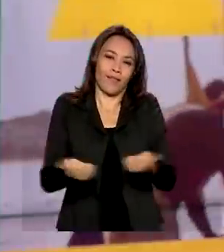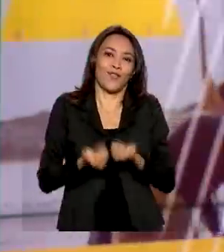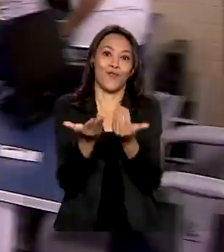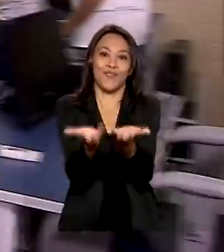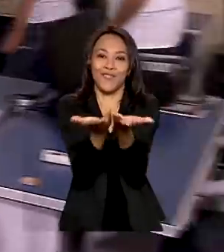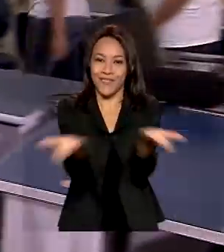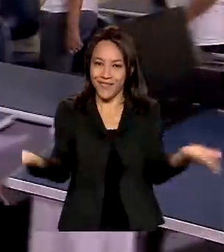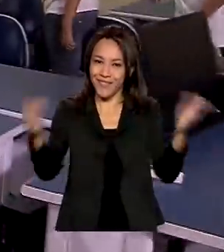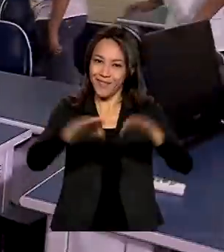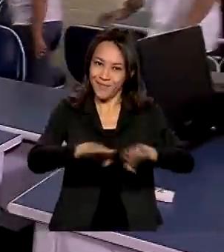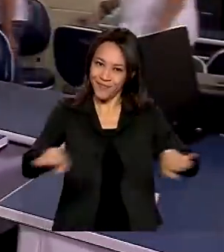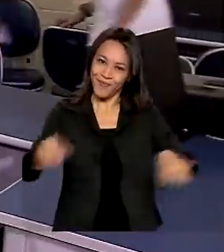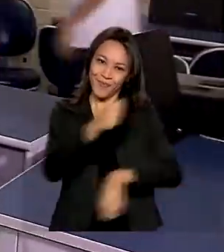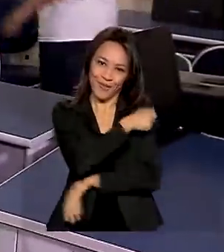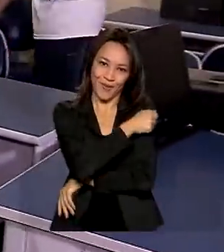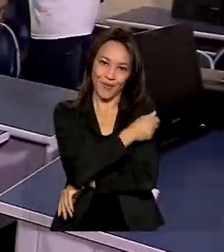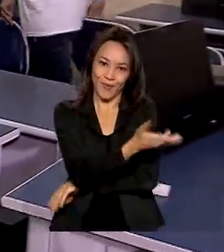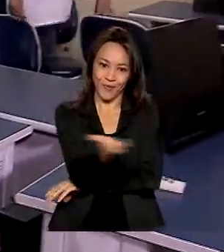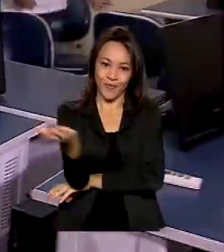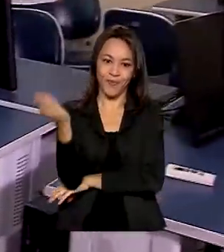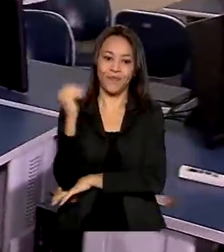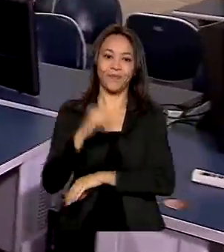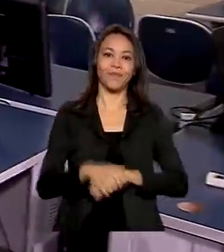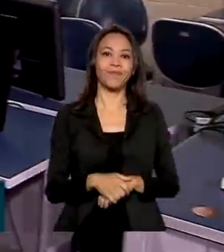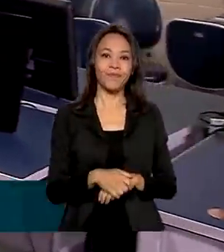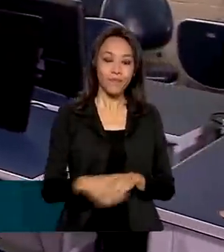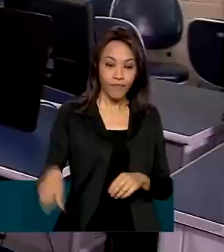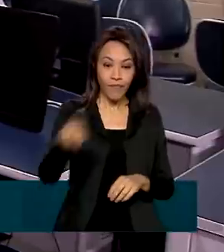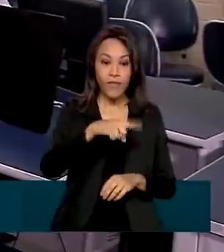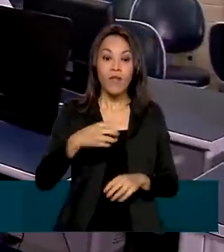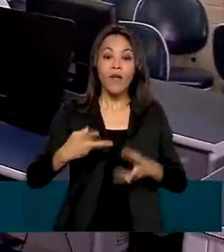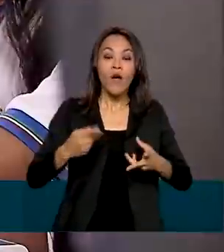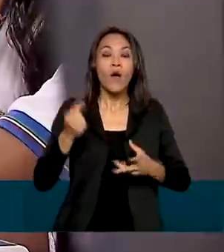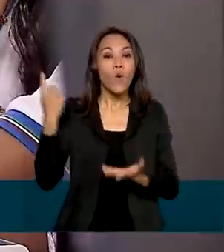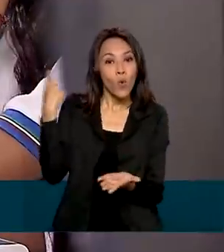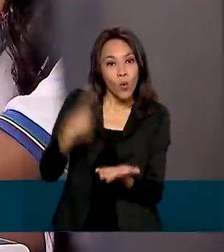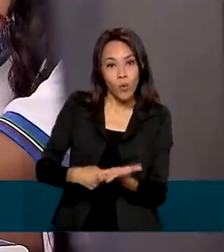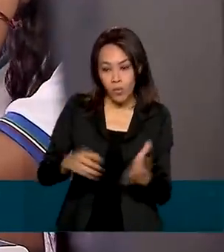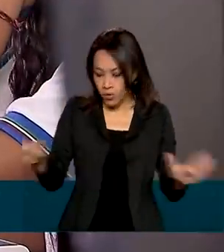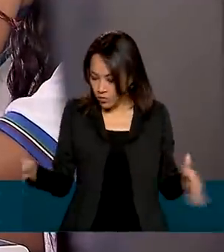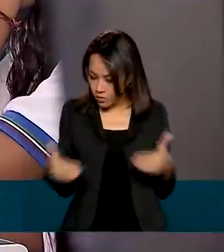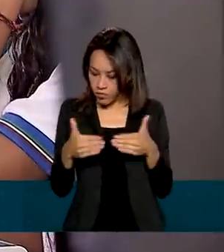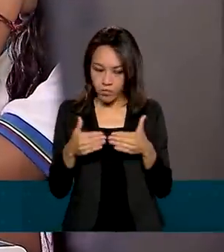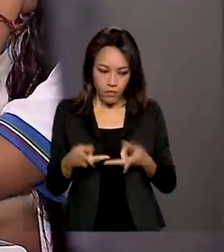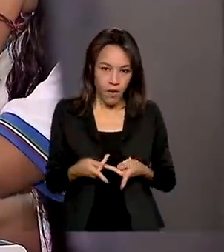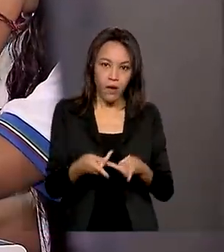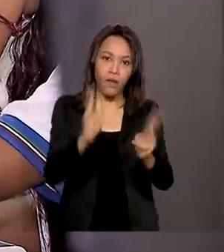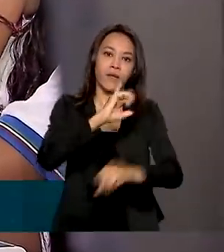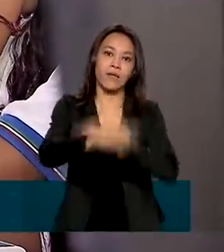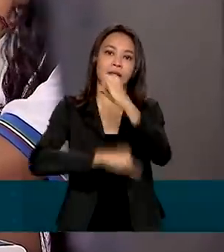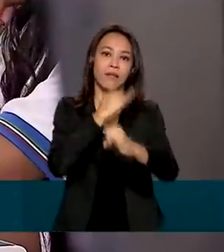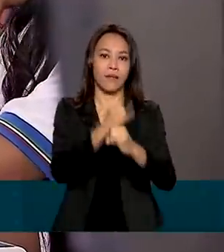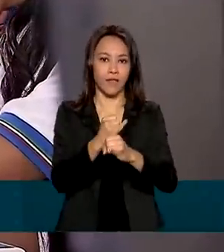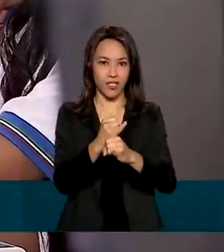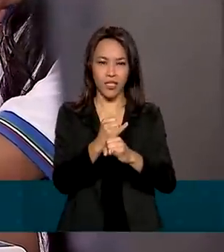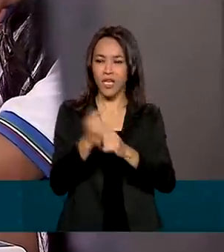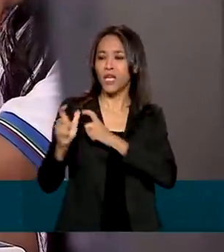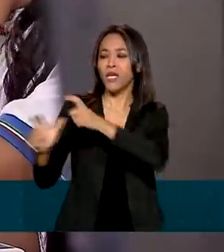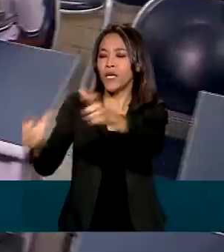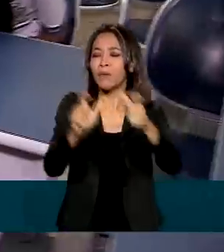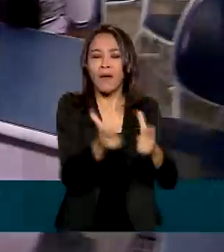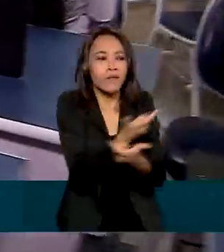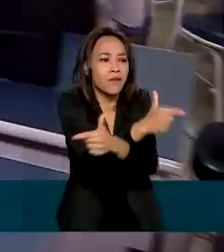alunos. O acordo vai levar internet para as escolas onde há pouca ou nenhuma conectividade e que